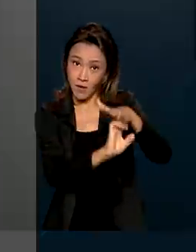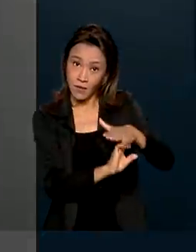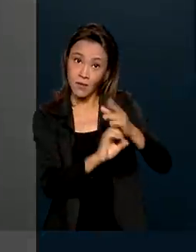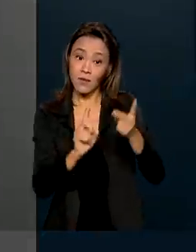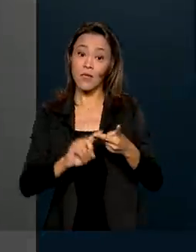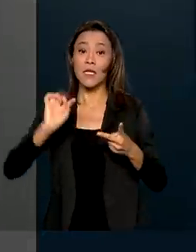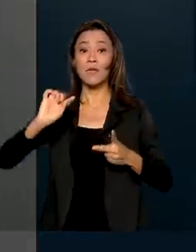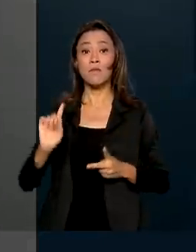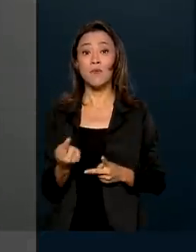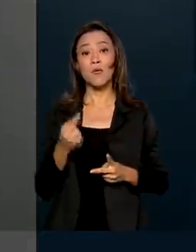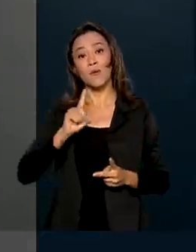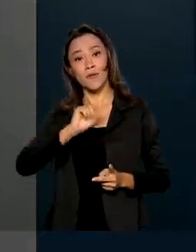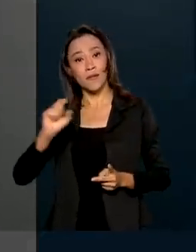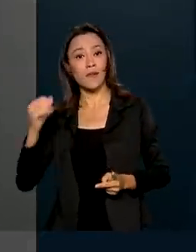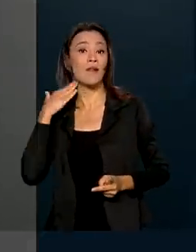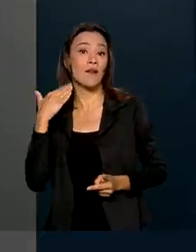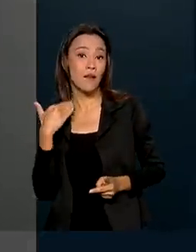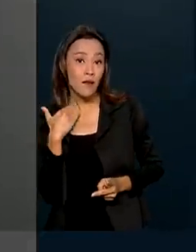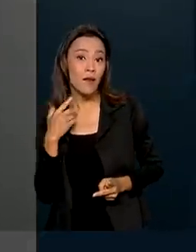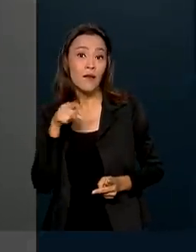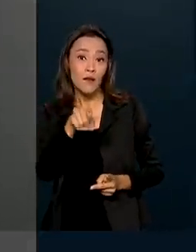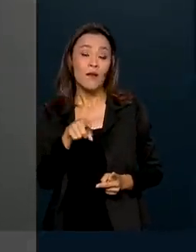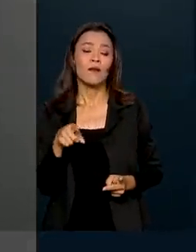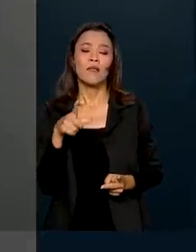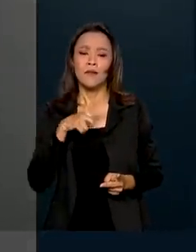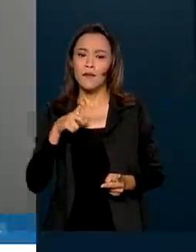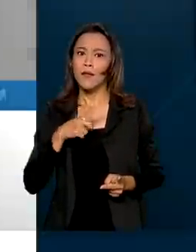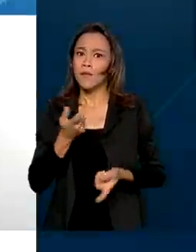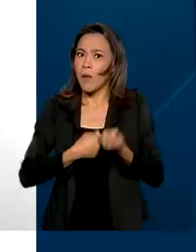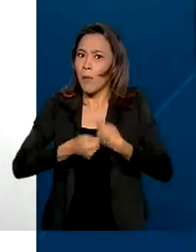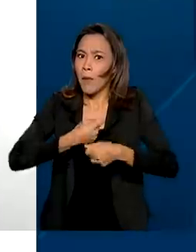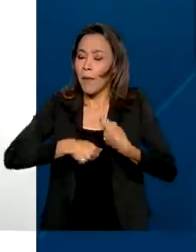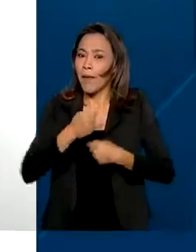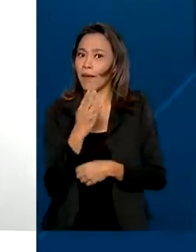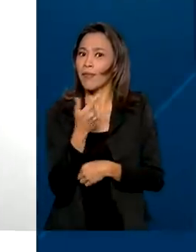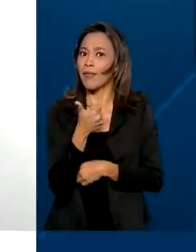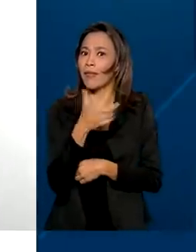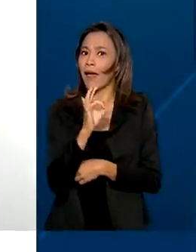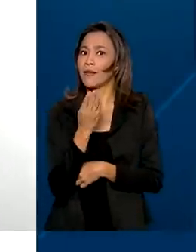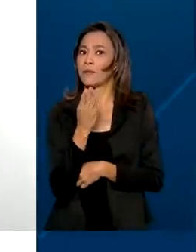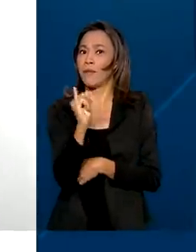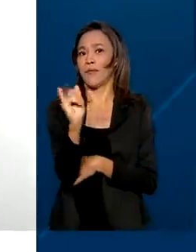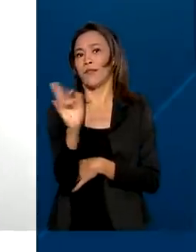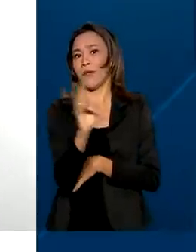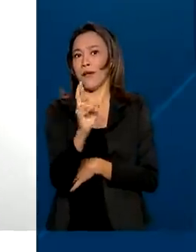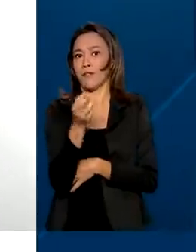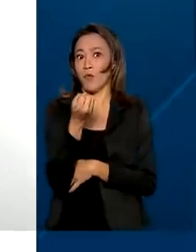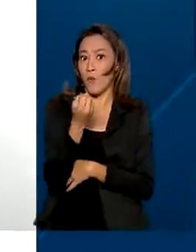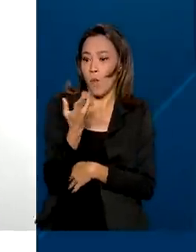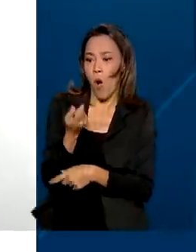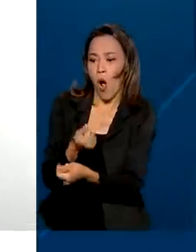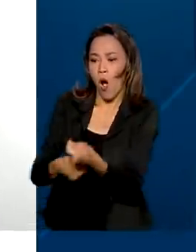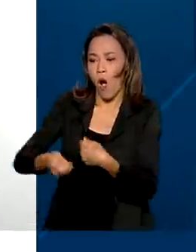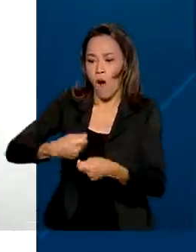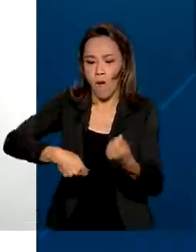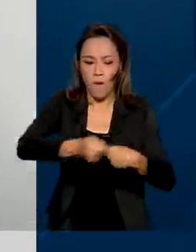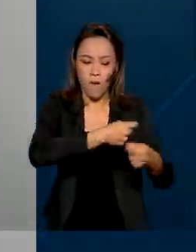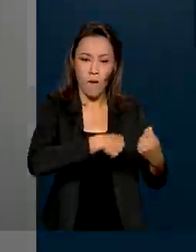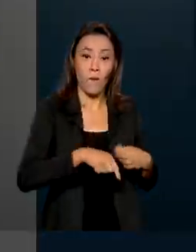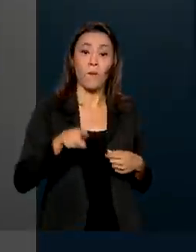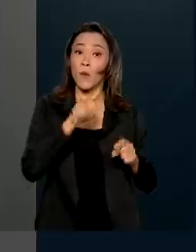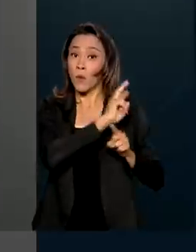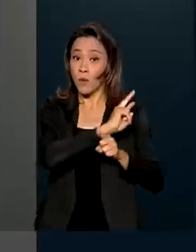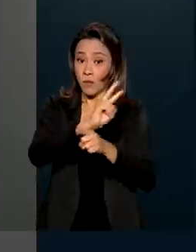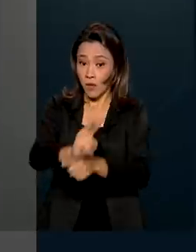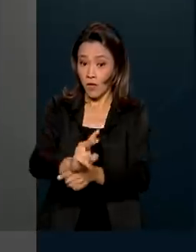correspondentes bancários, e deve movimentar cerca de 10 bilhões de reais em novos negócios. Há linhas de financiamento